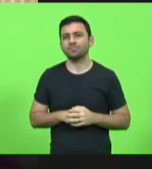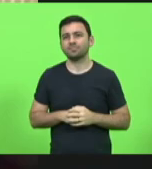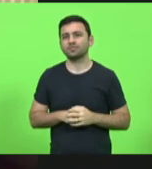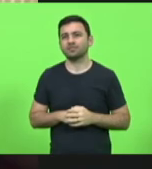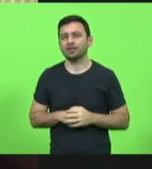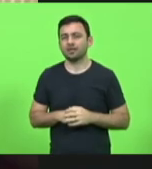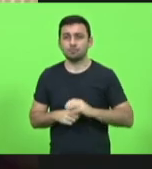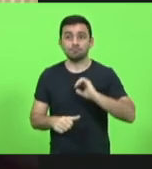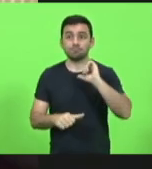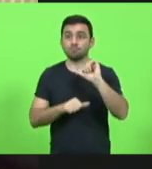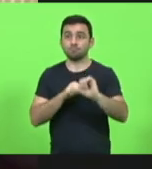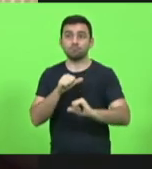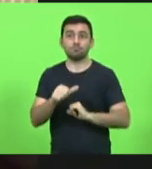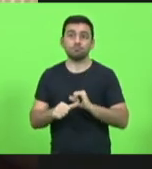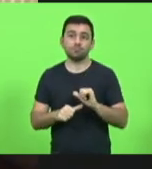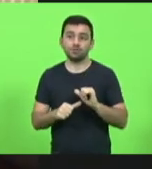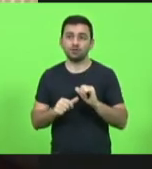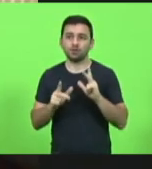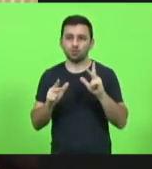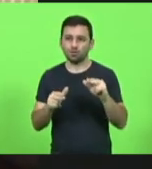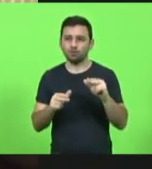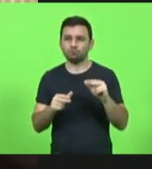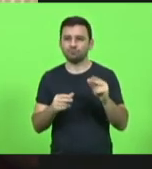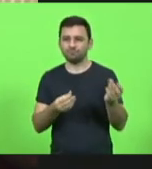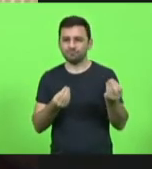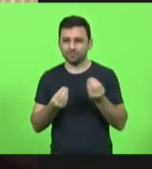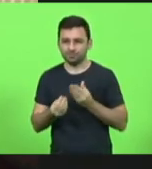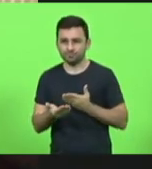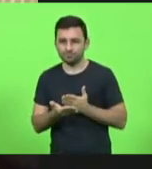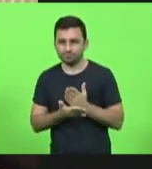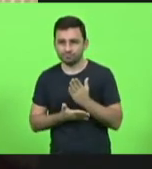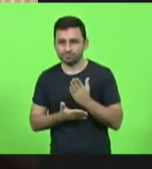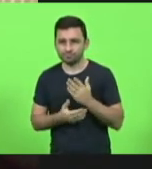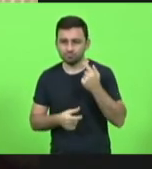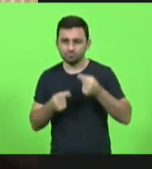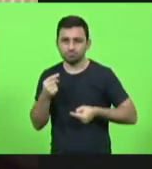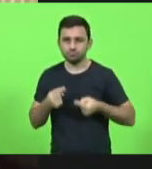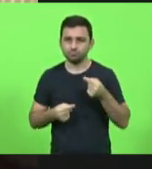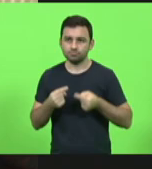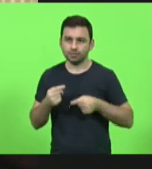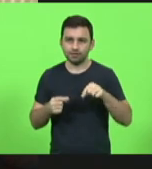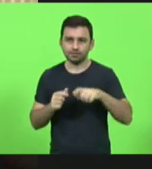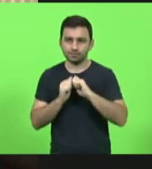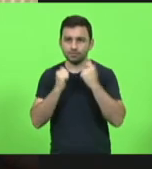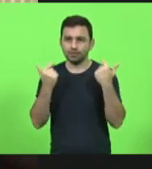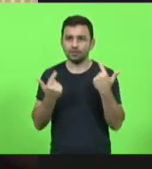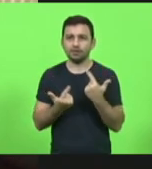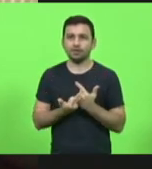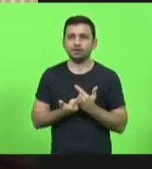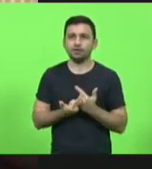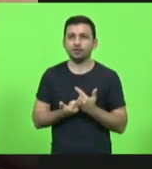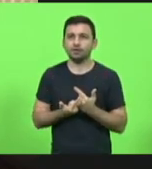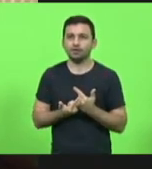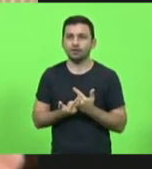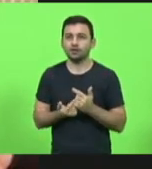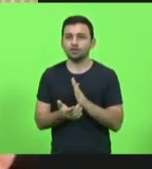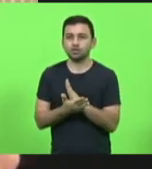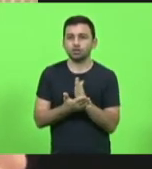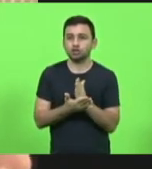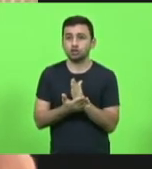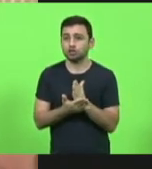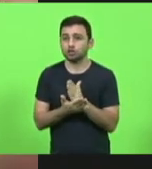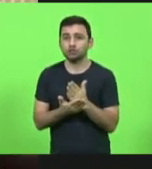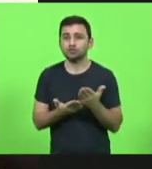reforma, como veio para ser aprovada aqui ou discutida aqui na Assembleia Legislativa, está dividindo